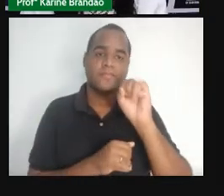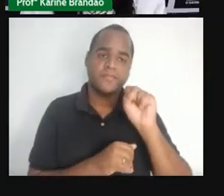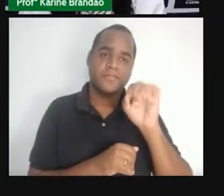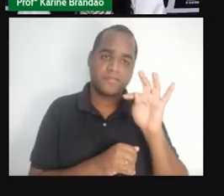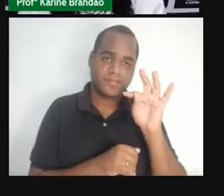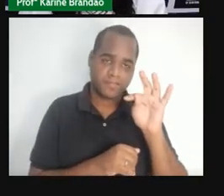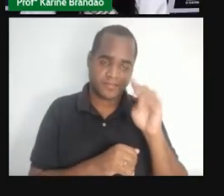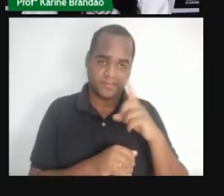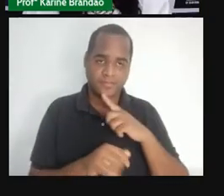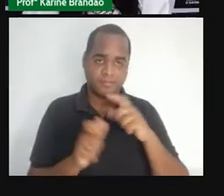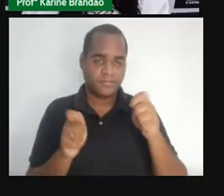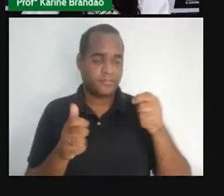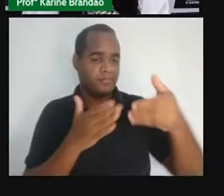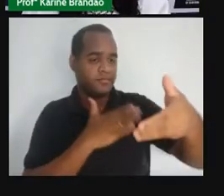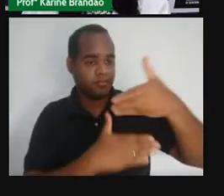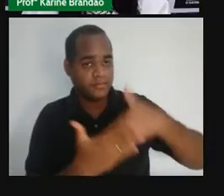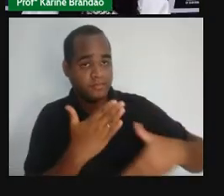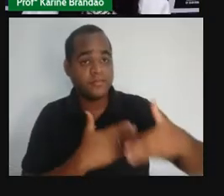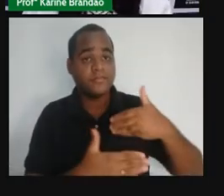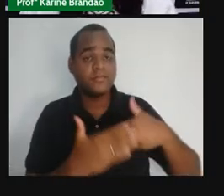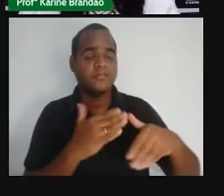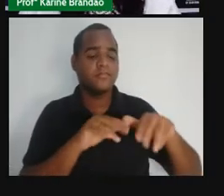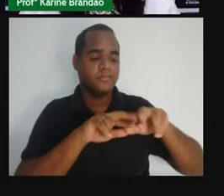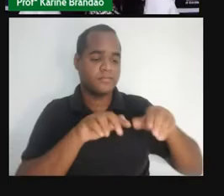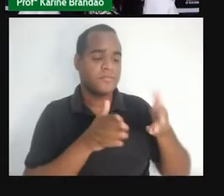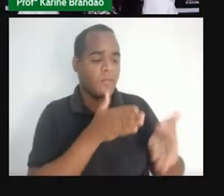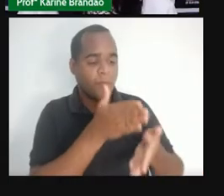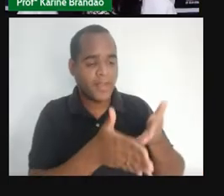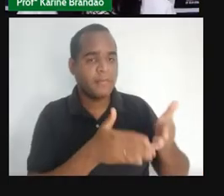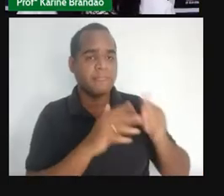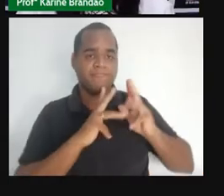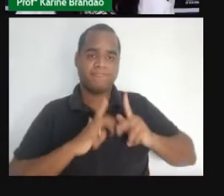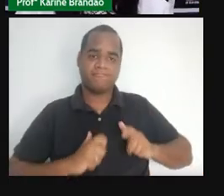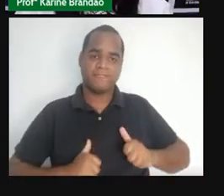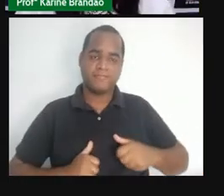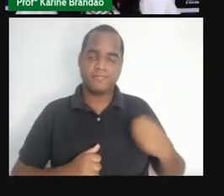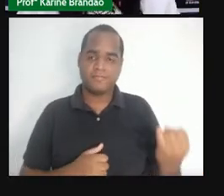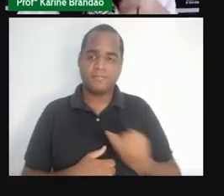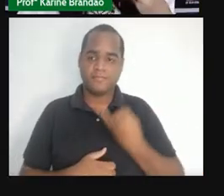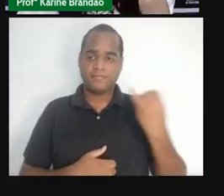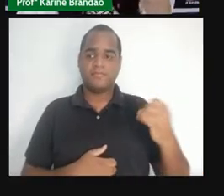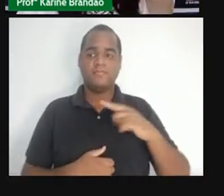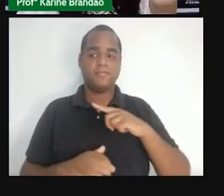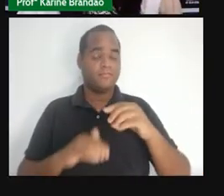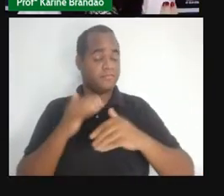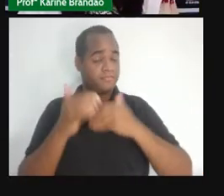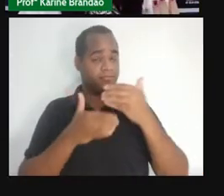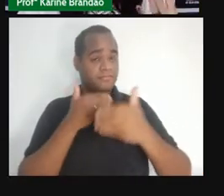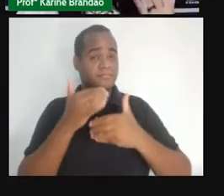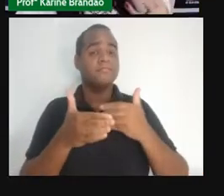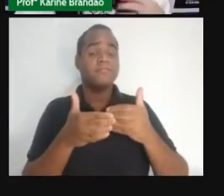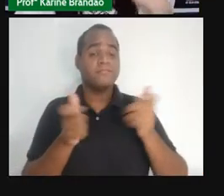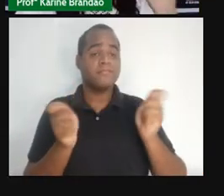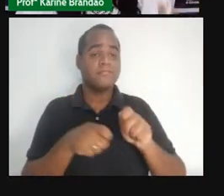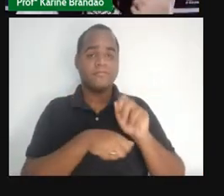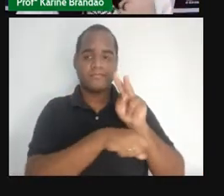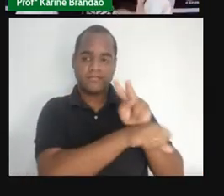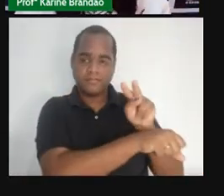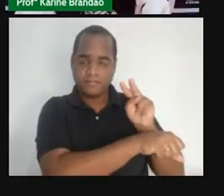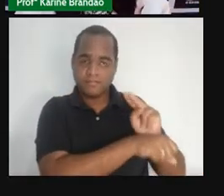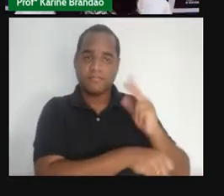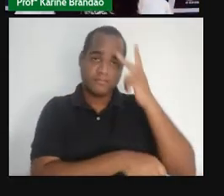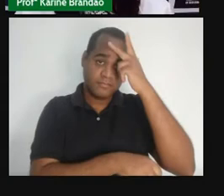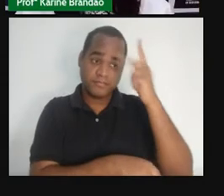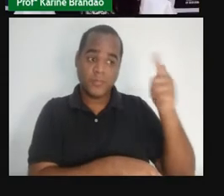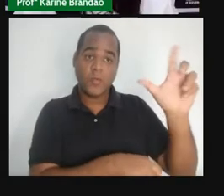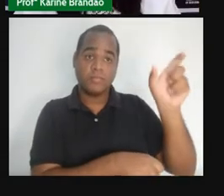processo de higienização dos seus materiais, né? Então, são procedimentos que a gente vai tendo cuidado com o outro e